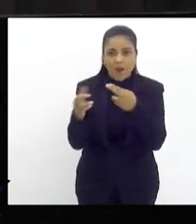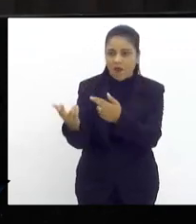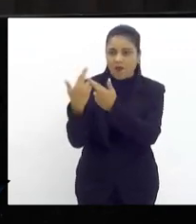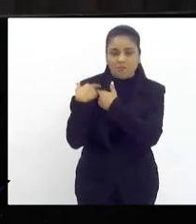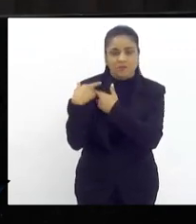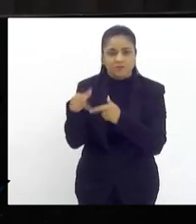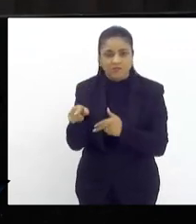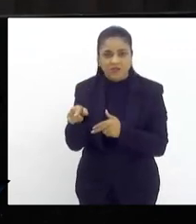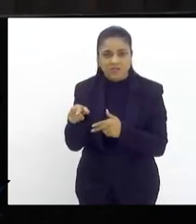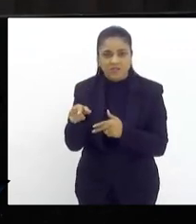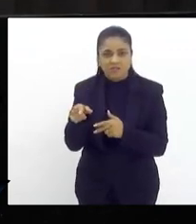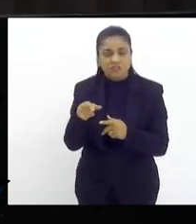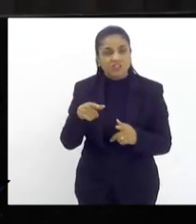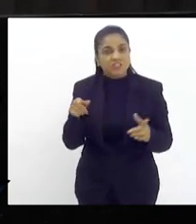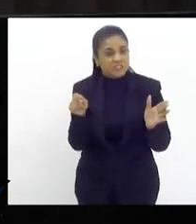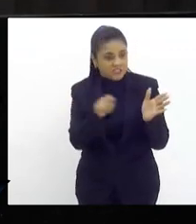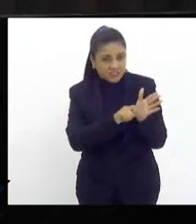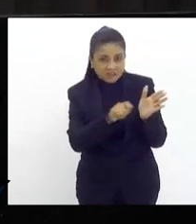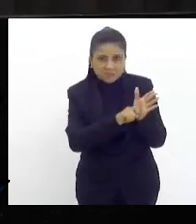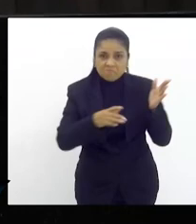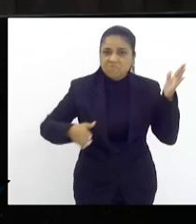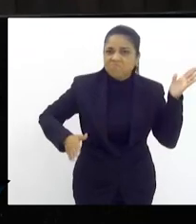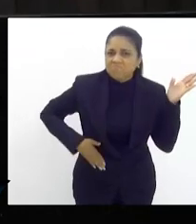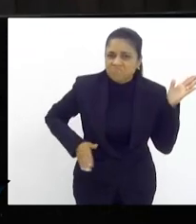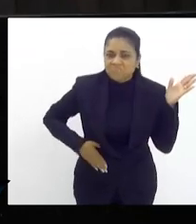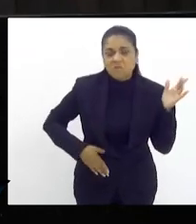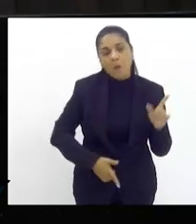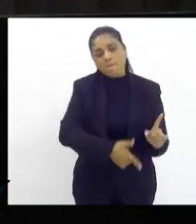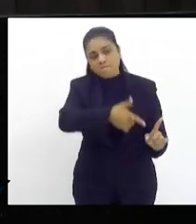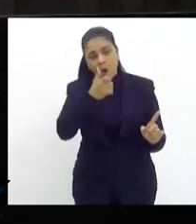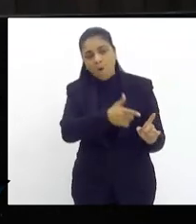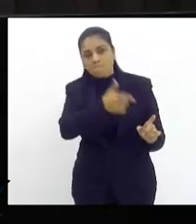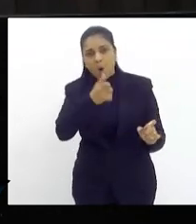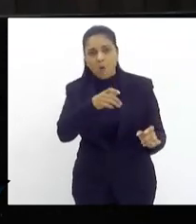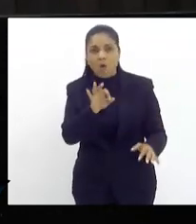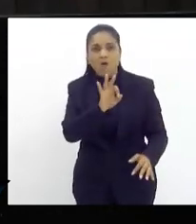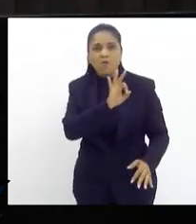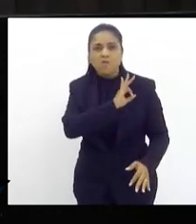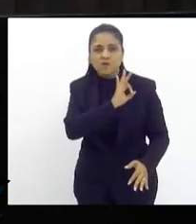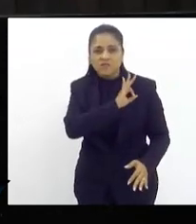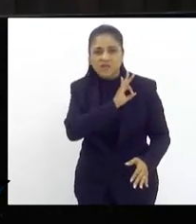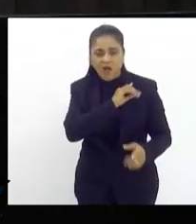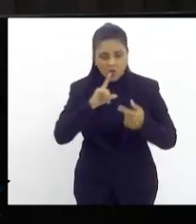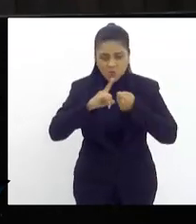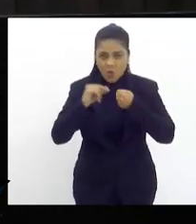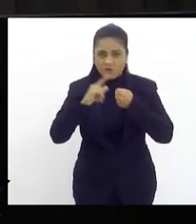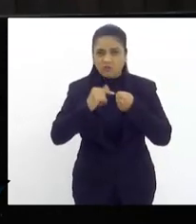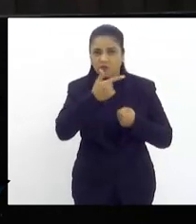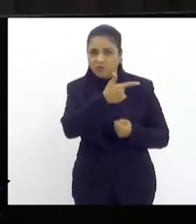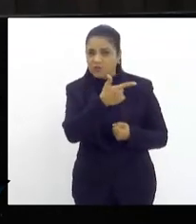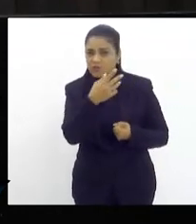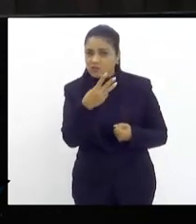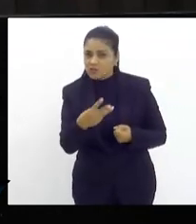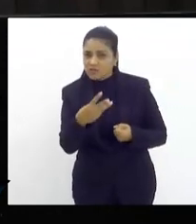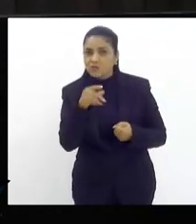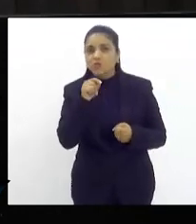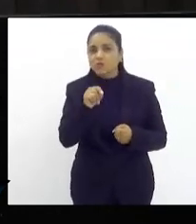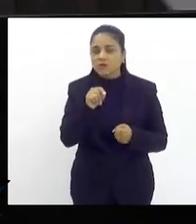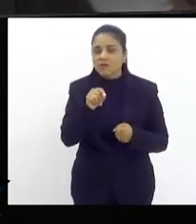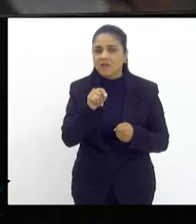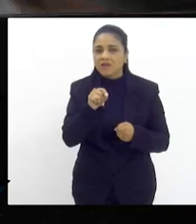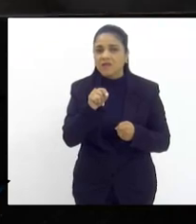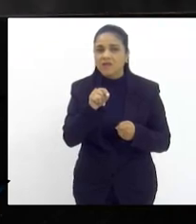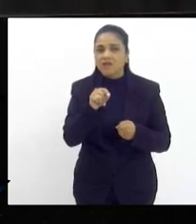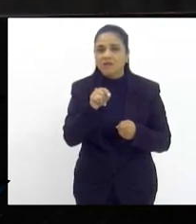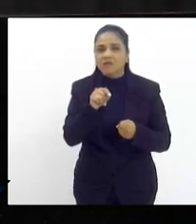bala nos traficantes e esse tem que ter bala os policiais meu irmão no artigo 23 que é excluente ilicitude diz repelir injusto e